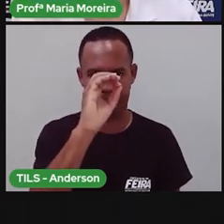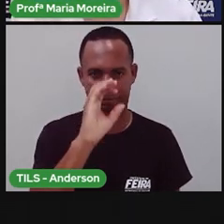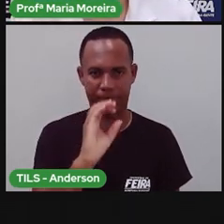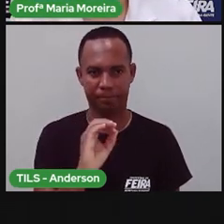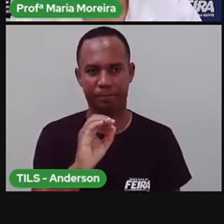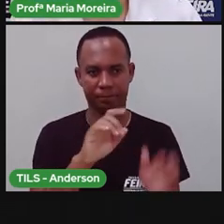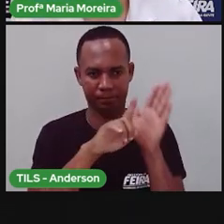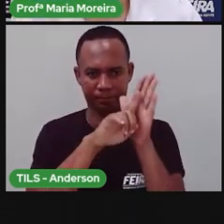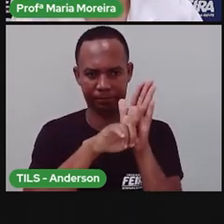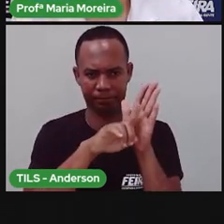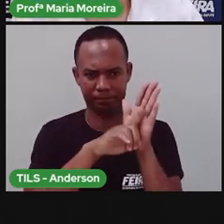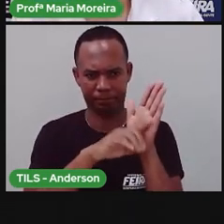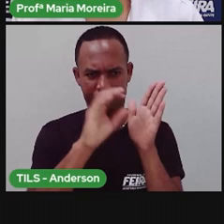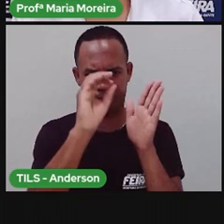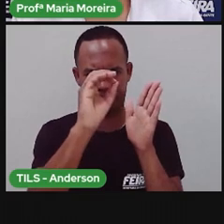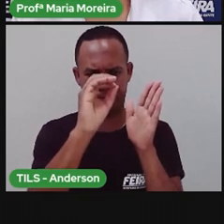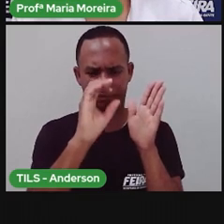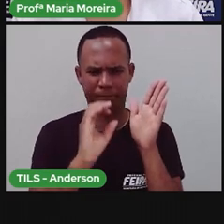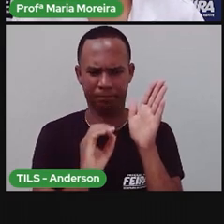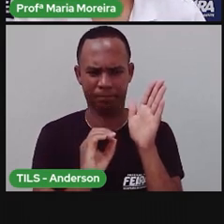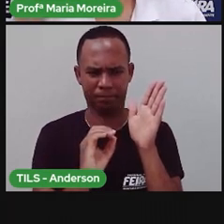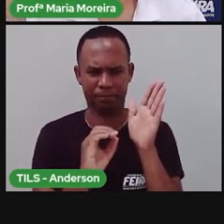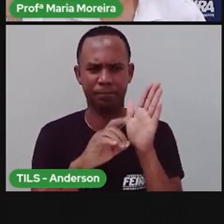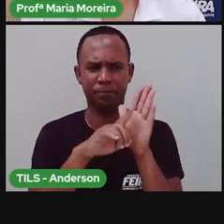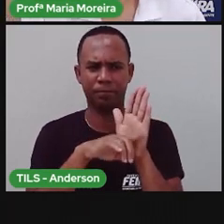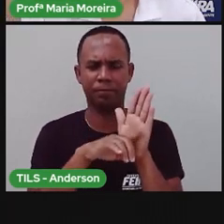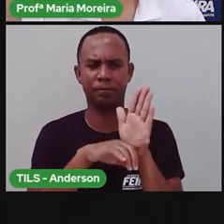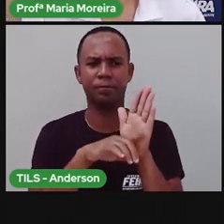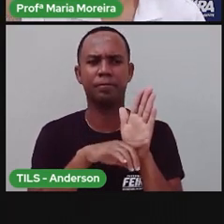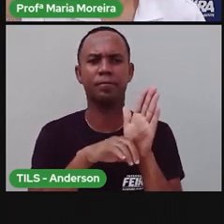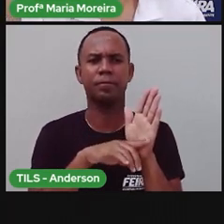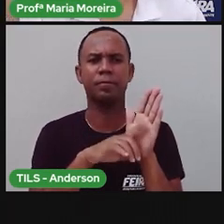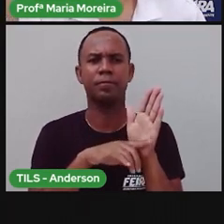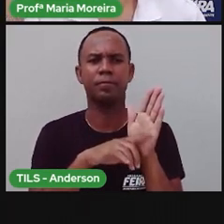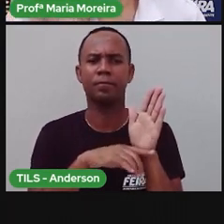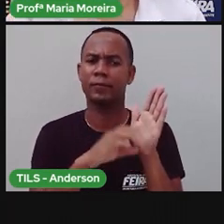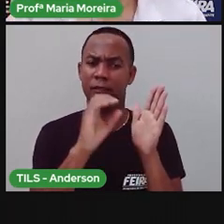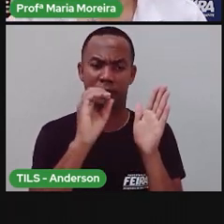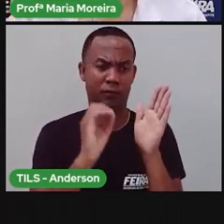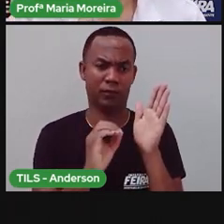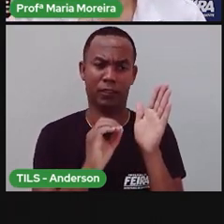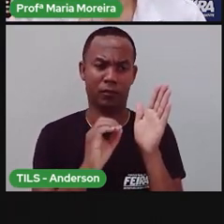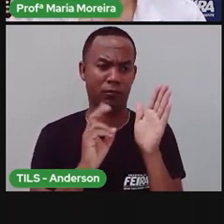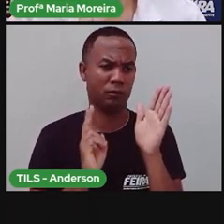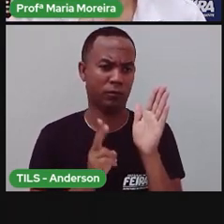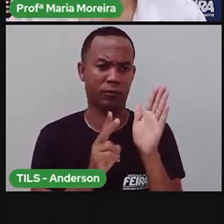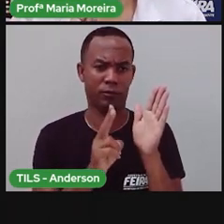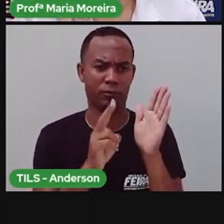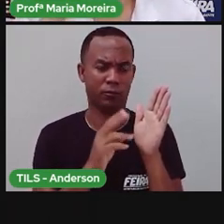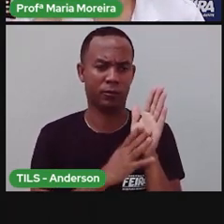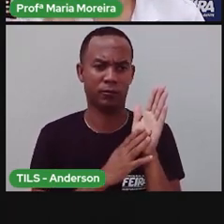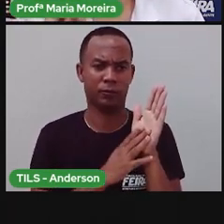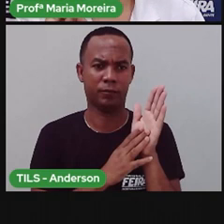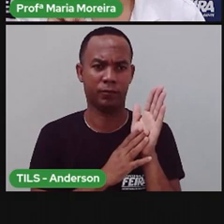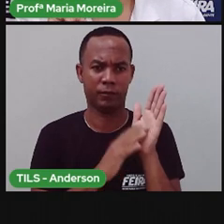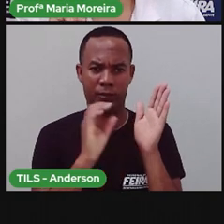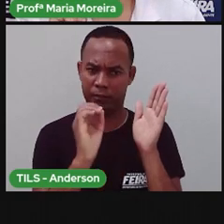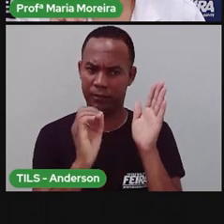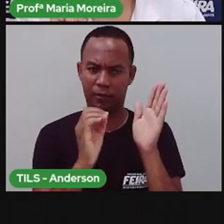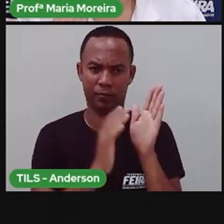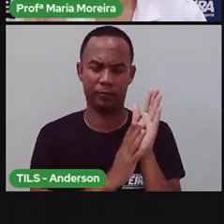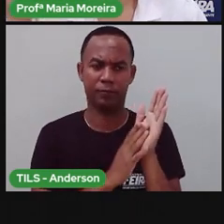aí eu fico com um embaixo. Esse é o meu resultado. Eu tenho zero e tiro zero. Eu fico com